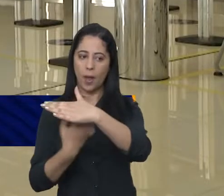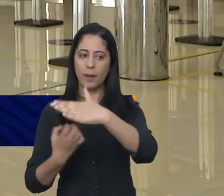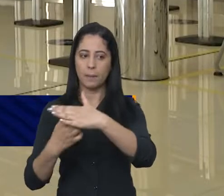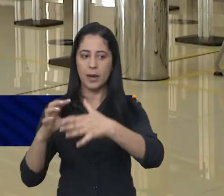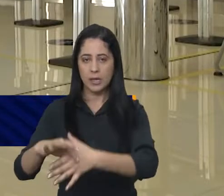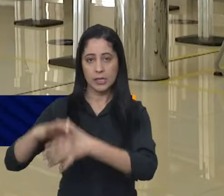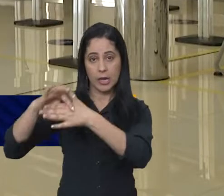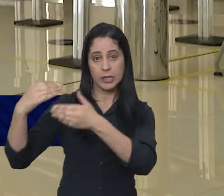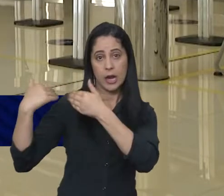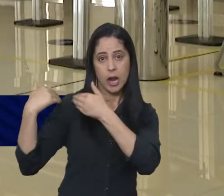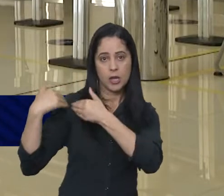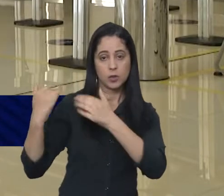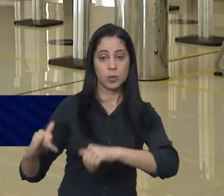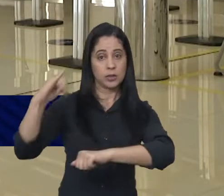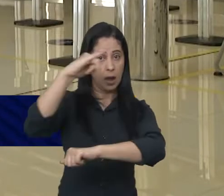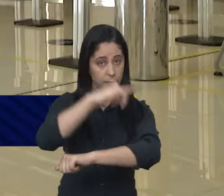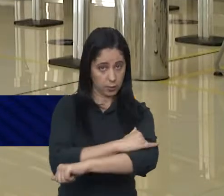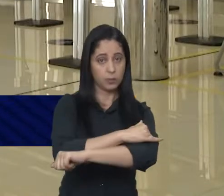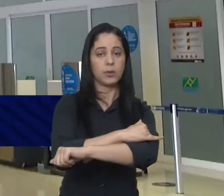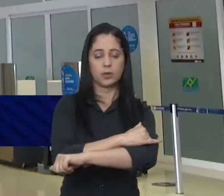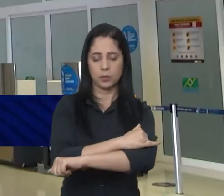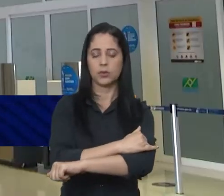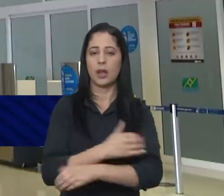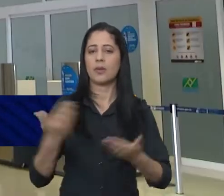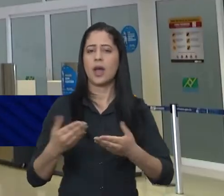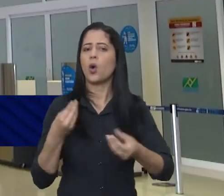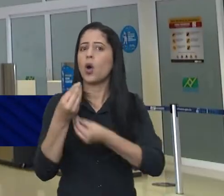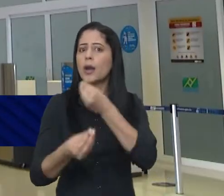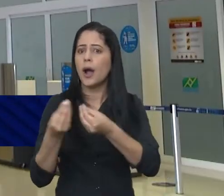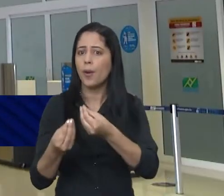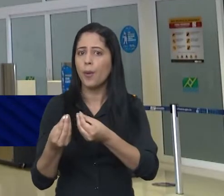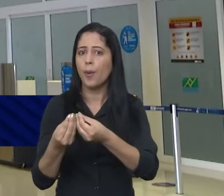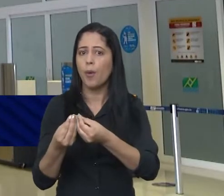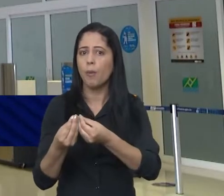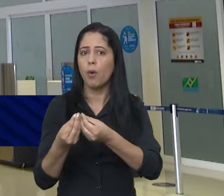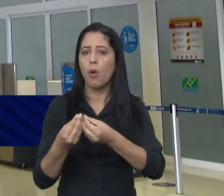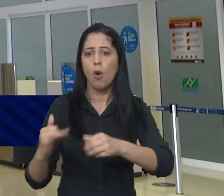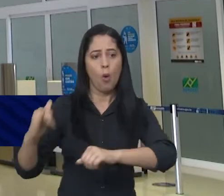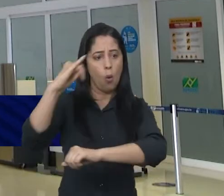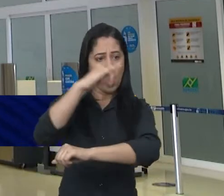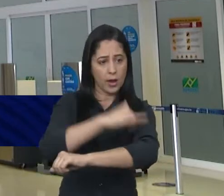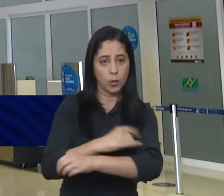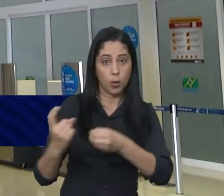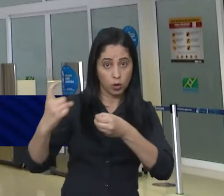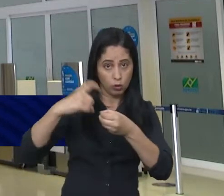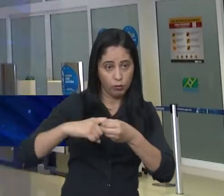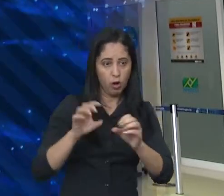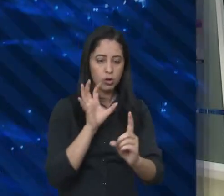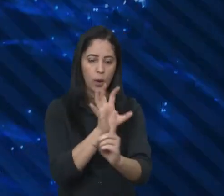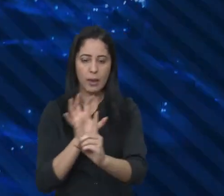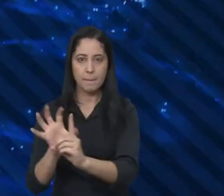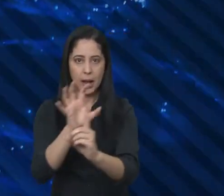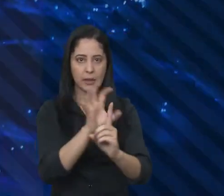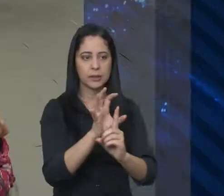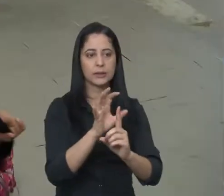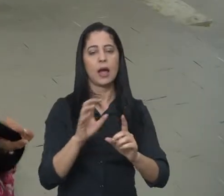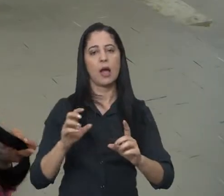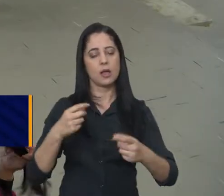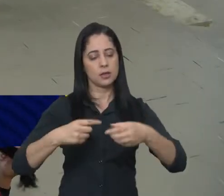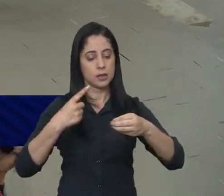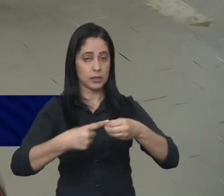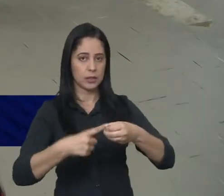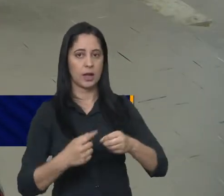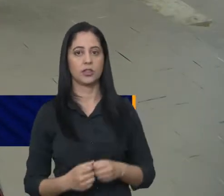discutir as expectativas para o início das atividades e como o retorno do funcionamento vai impactar a cidade. Dia do